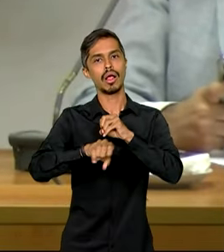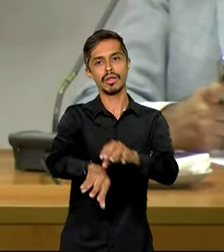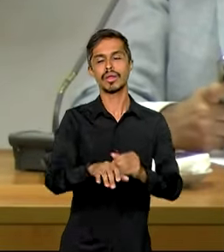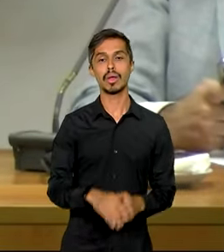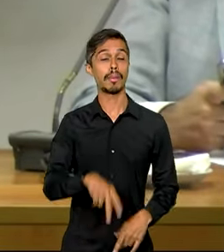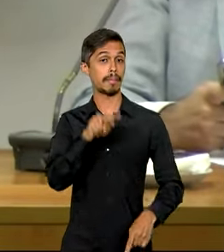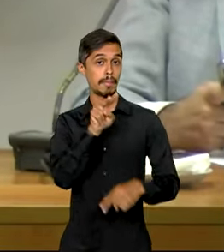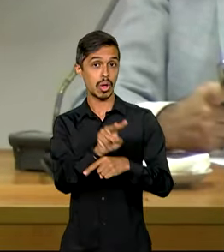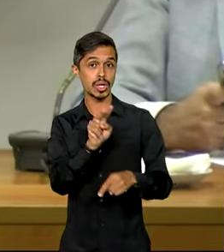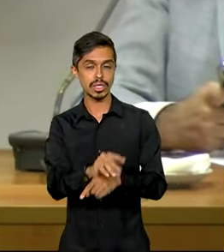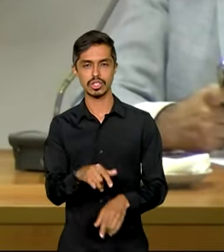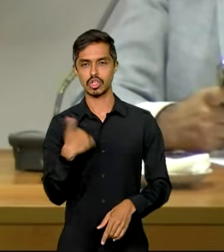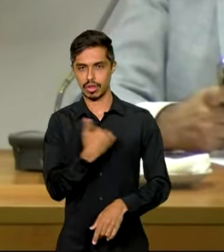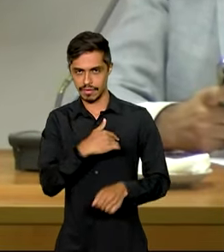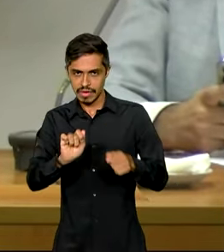proteção, que é o que a gente está fazendo, e cidadania. tchau. E